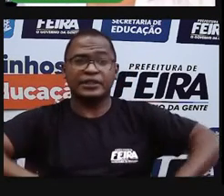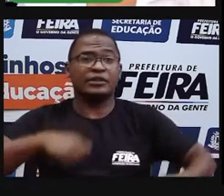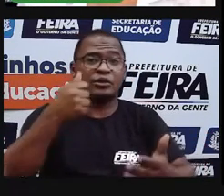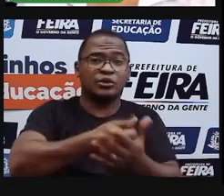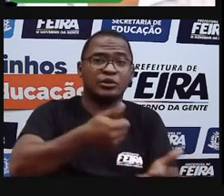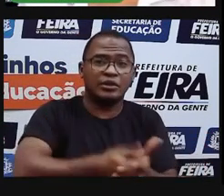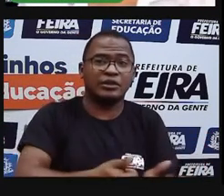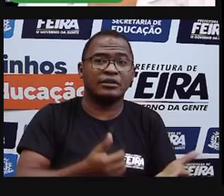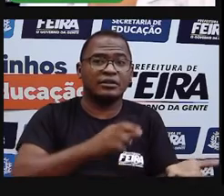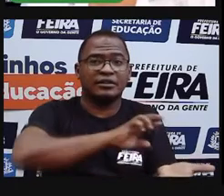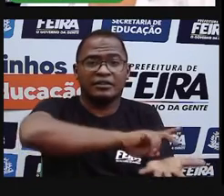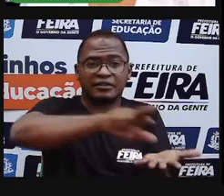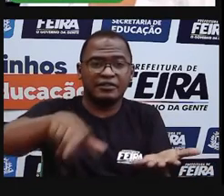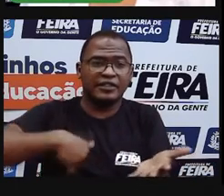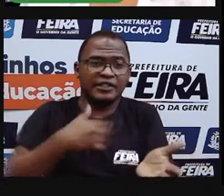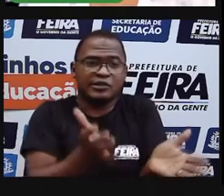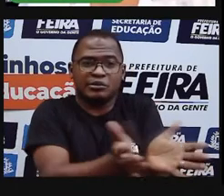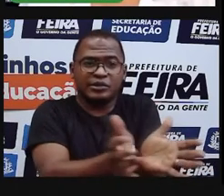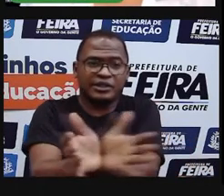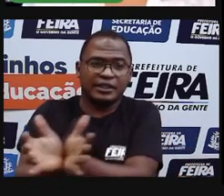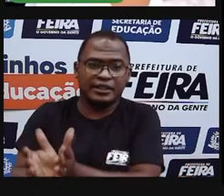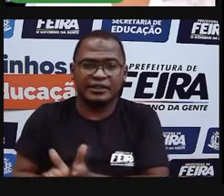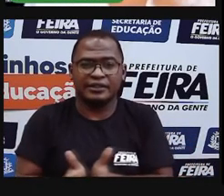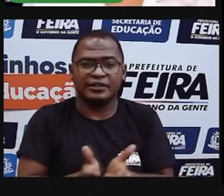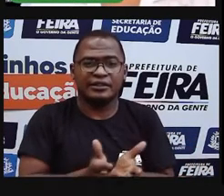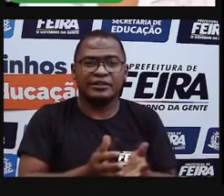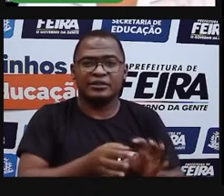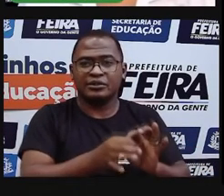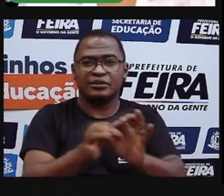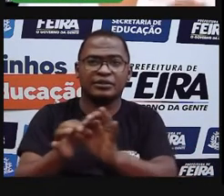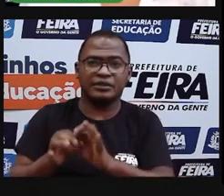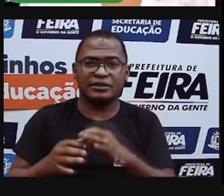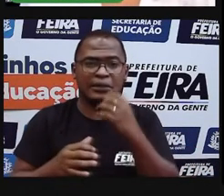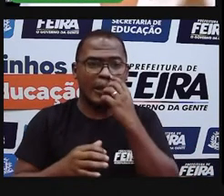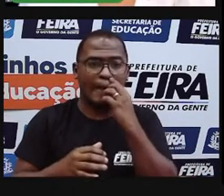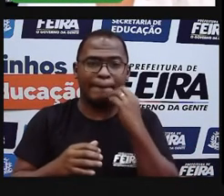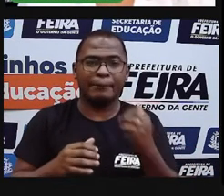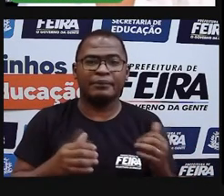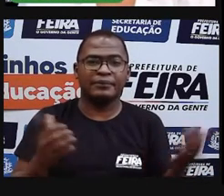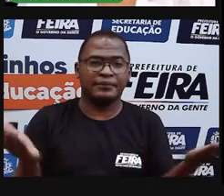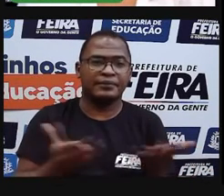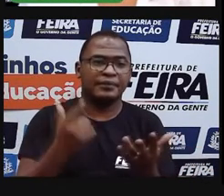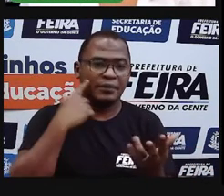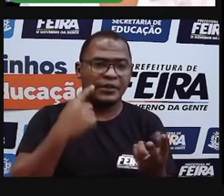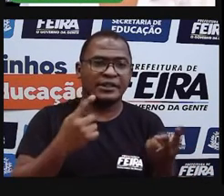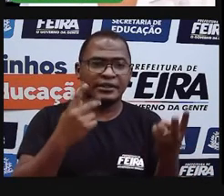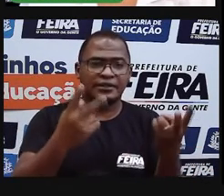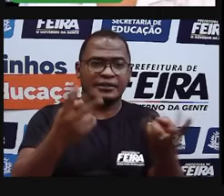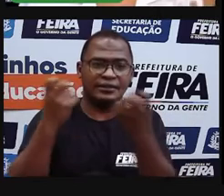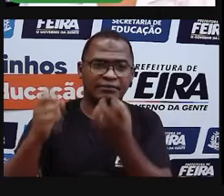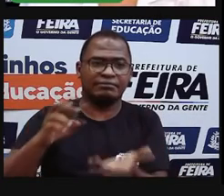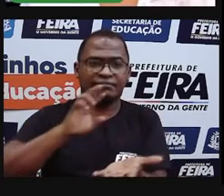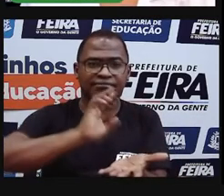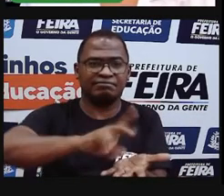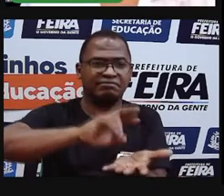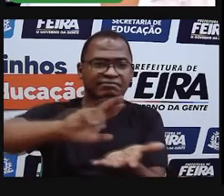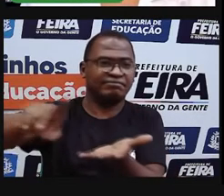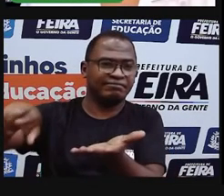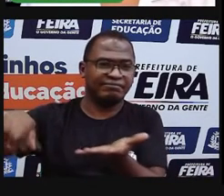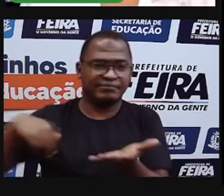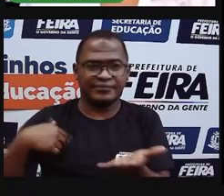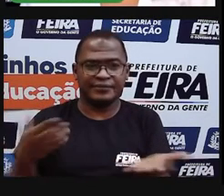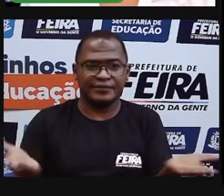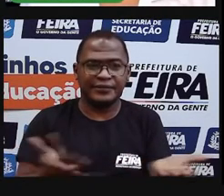Vários tipos de comunidade. As diferenças existentes entre elas, e agir com respeito e